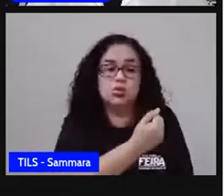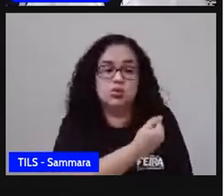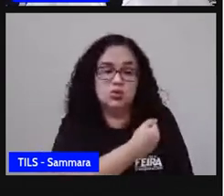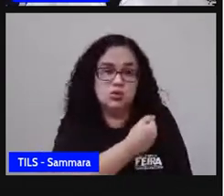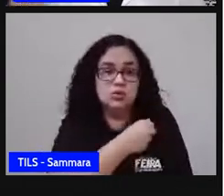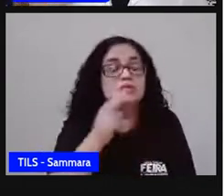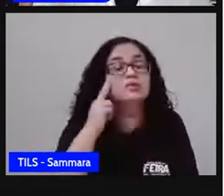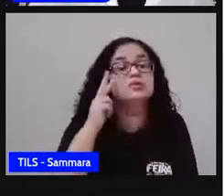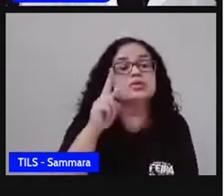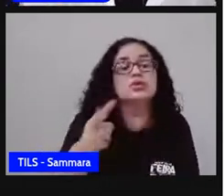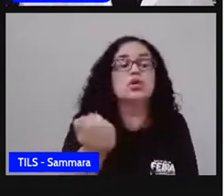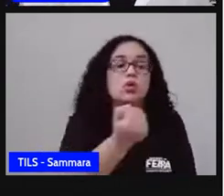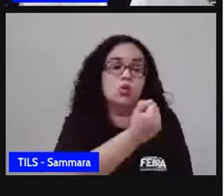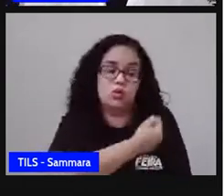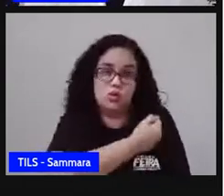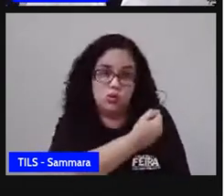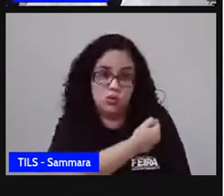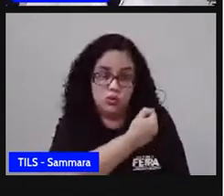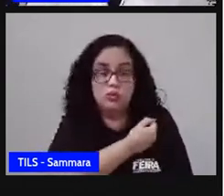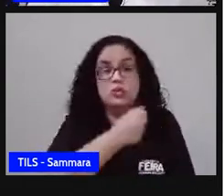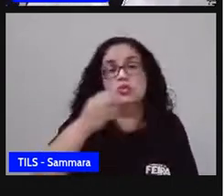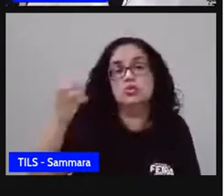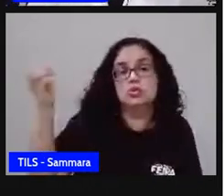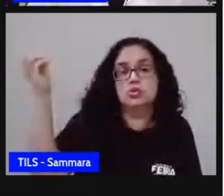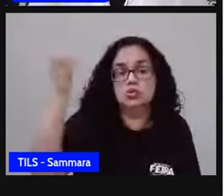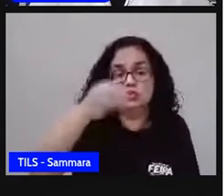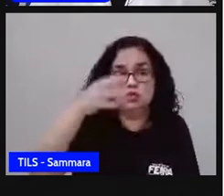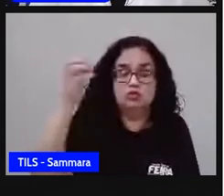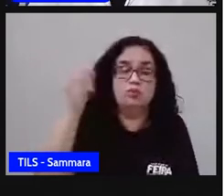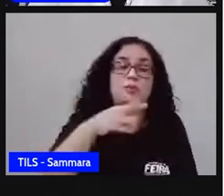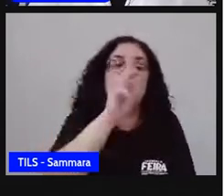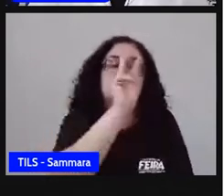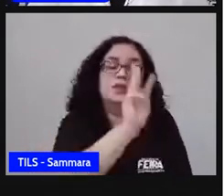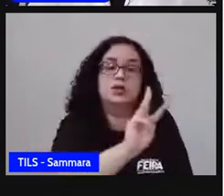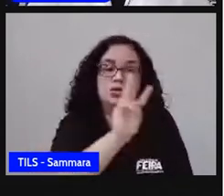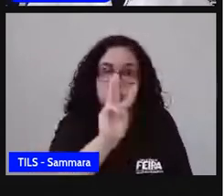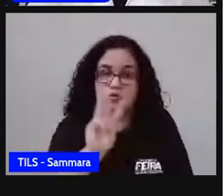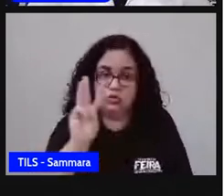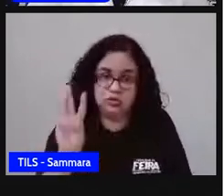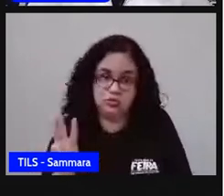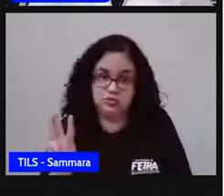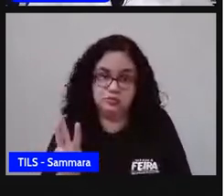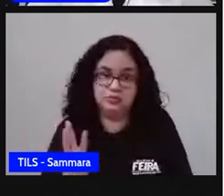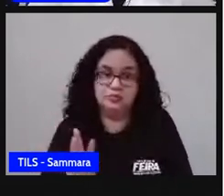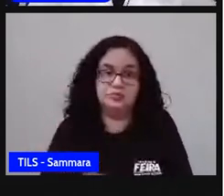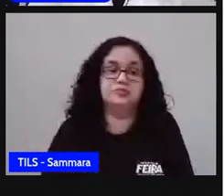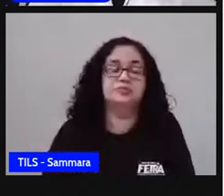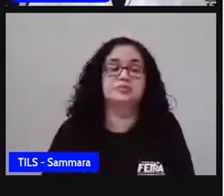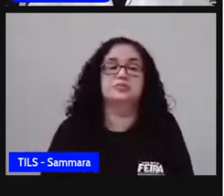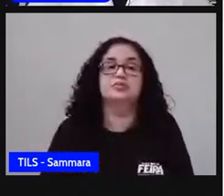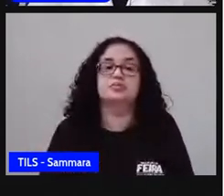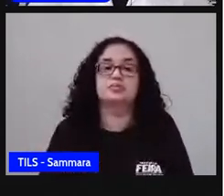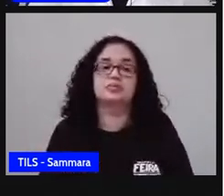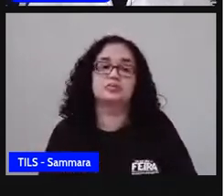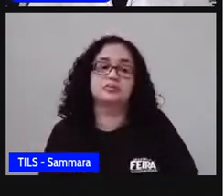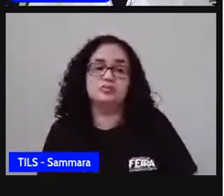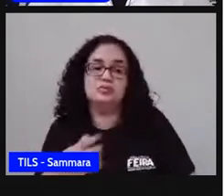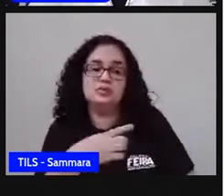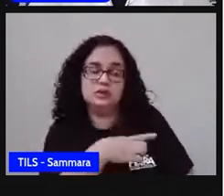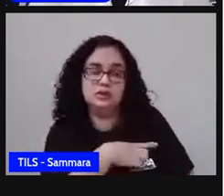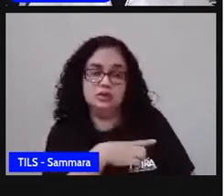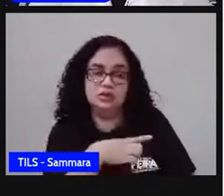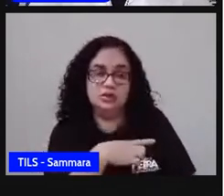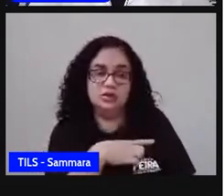que você acessar, você vai ter um número atualizado. É um site, né, é um portal criado e